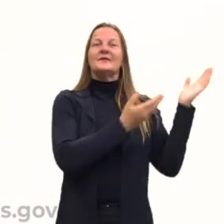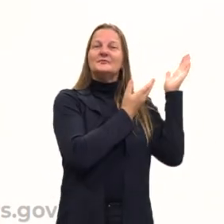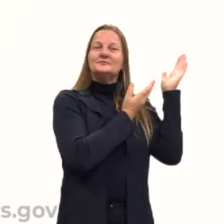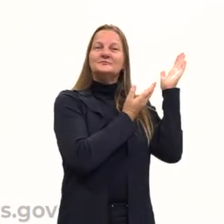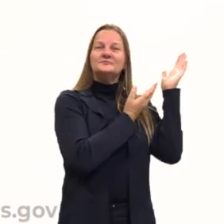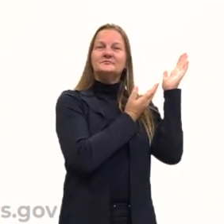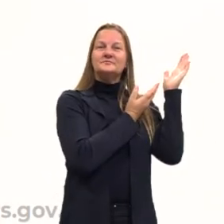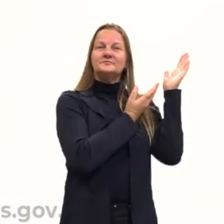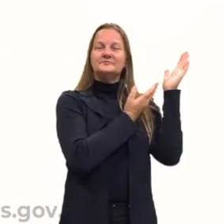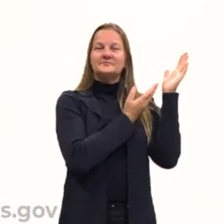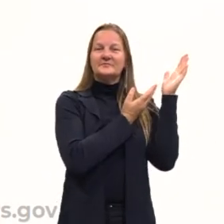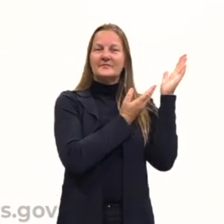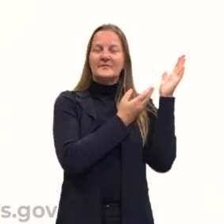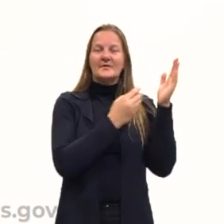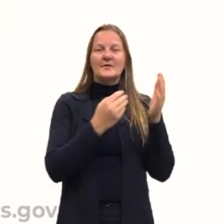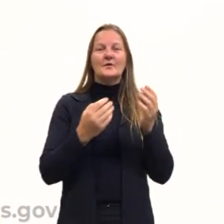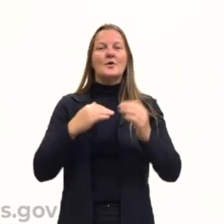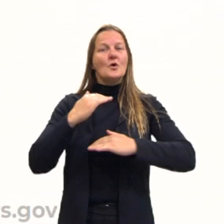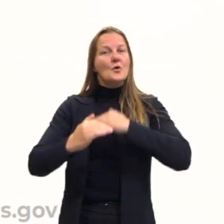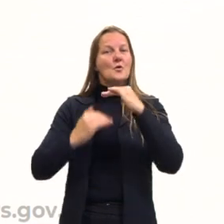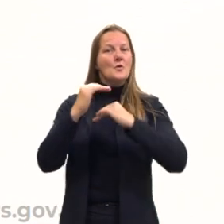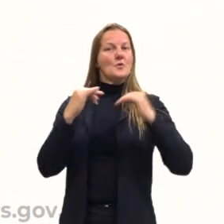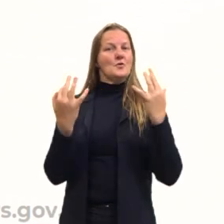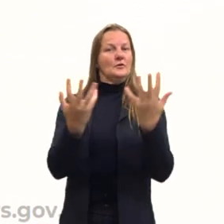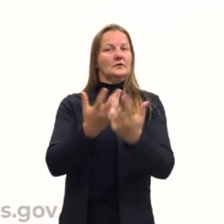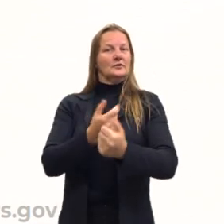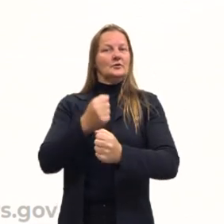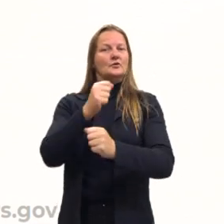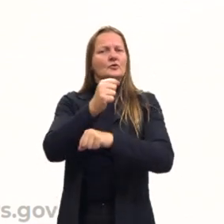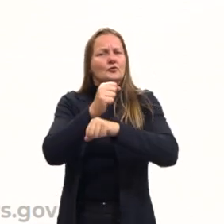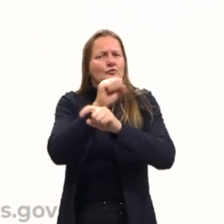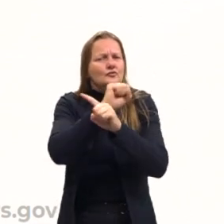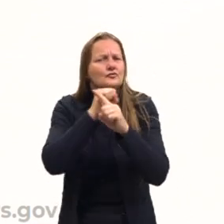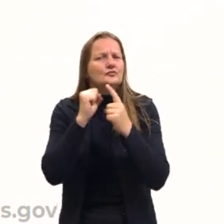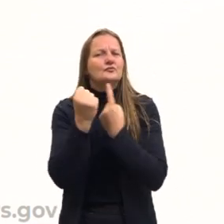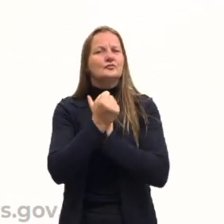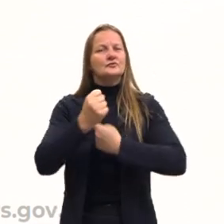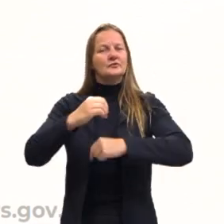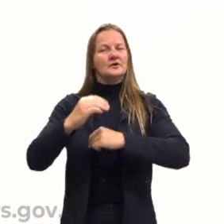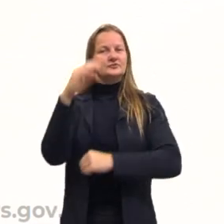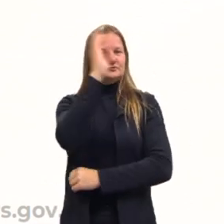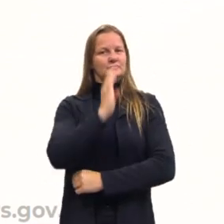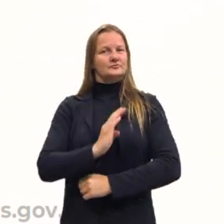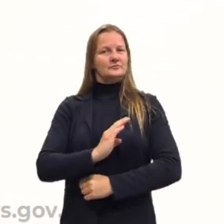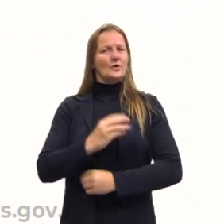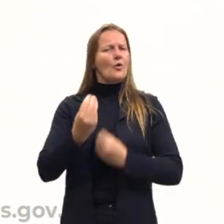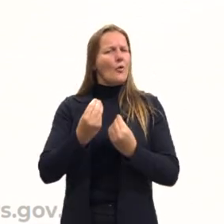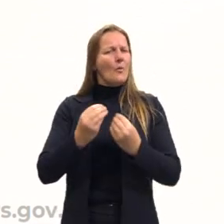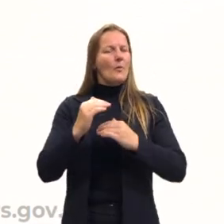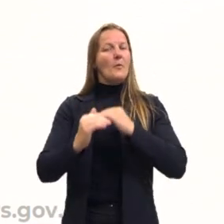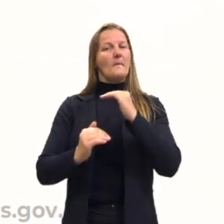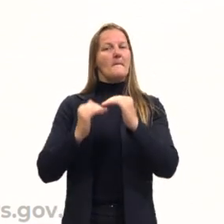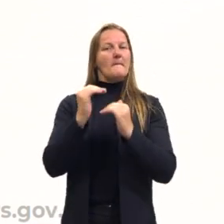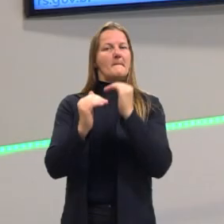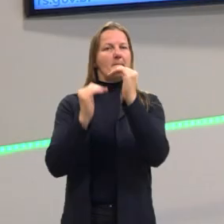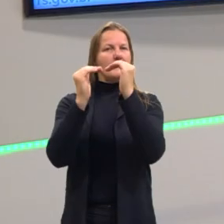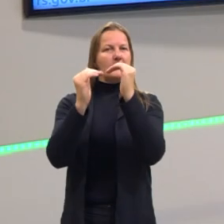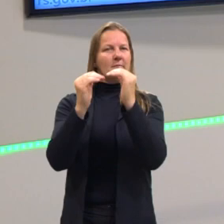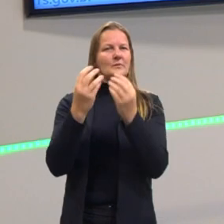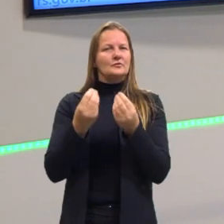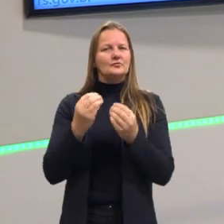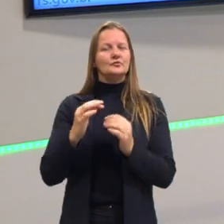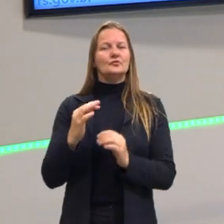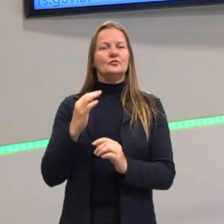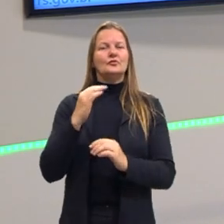Modernização da sociedade brasileira. Vamos ver como é que ocorre esse processo, como ocorre